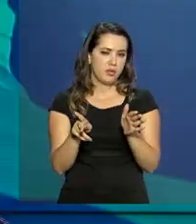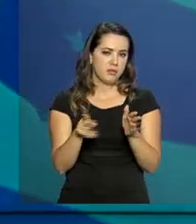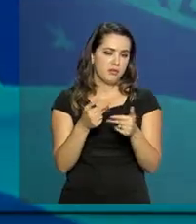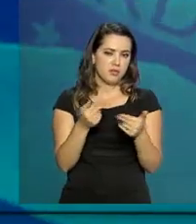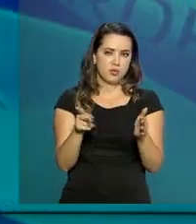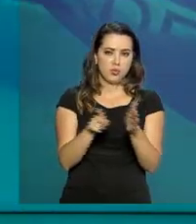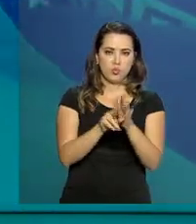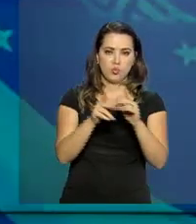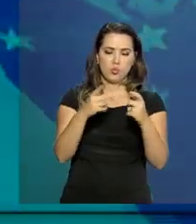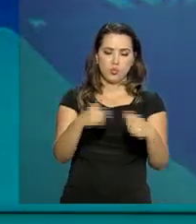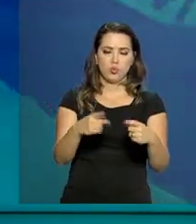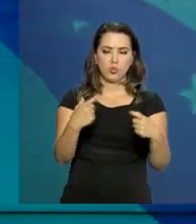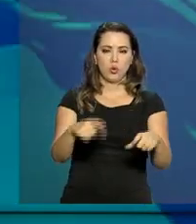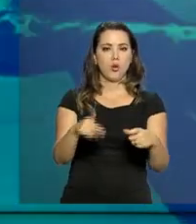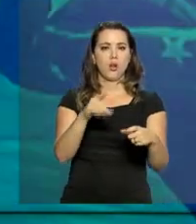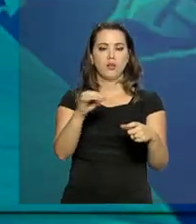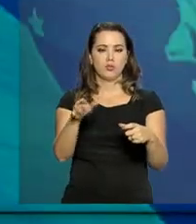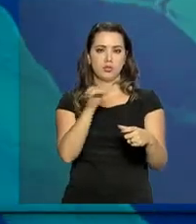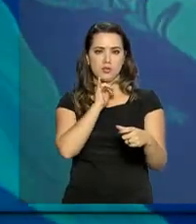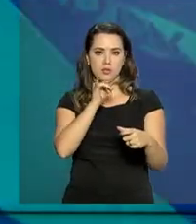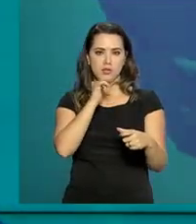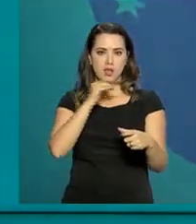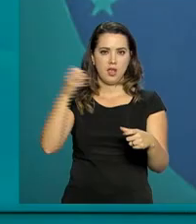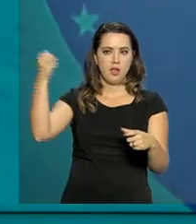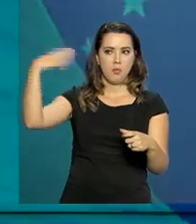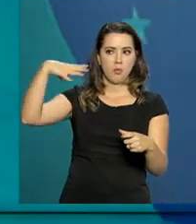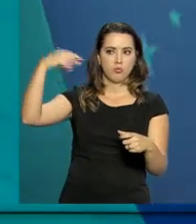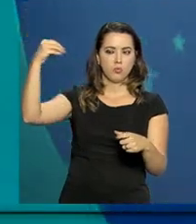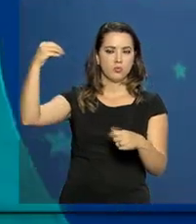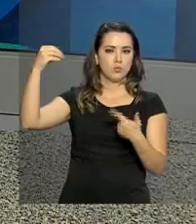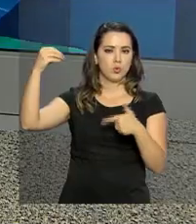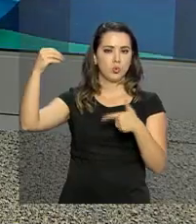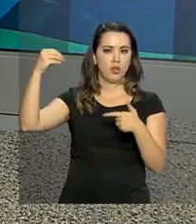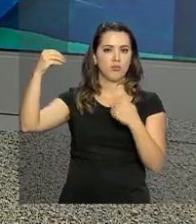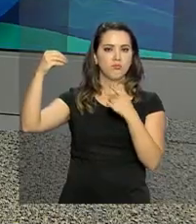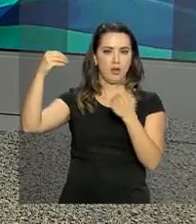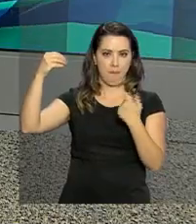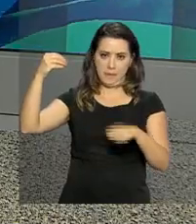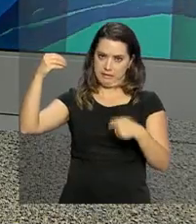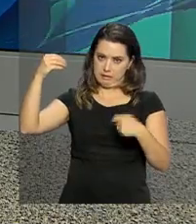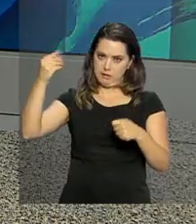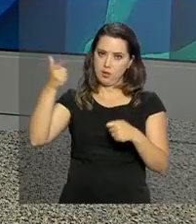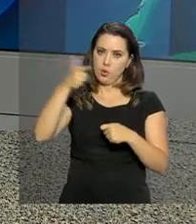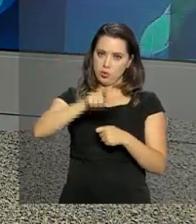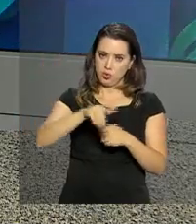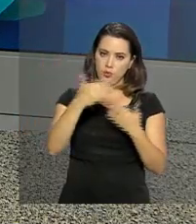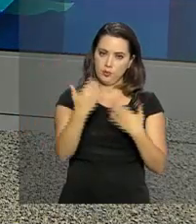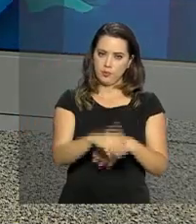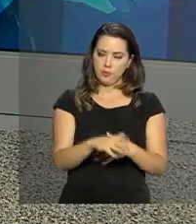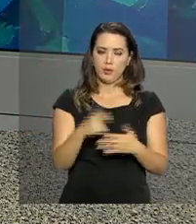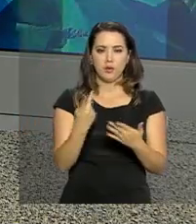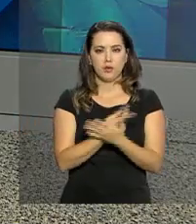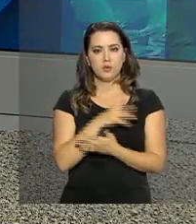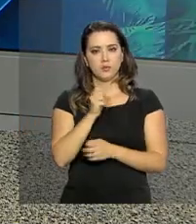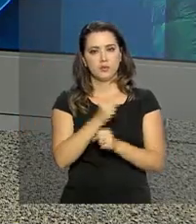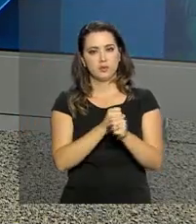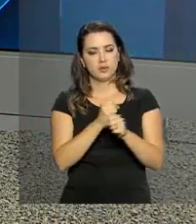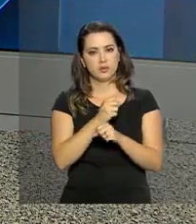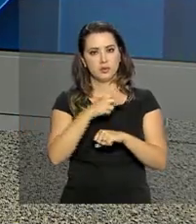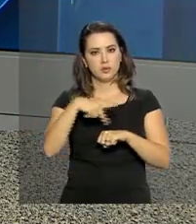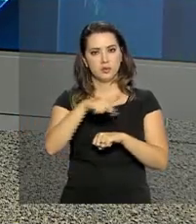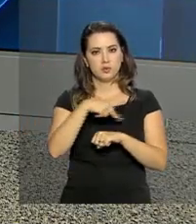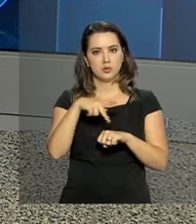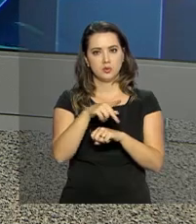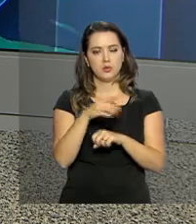como por exemplo a interrupção no fornecimento de energia elétrica. As provas do Enem serão aplicadas em todo o país nos dias